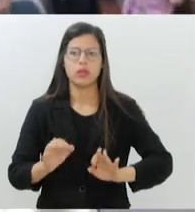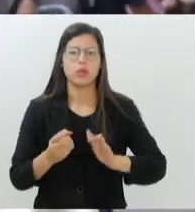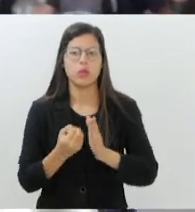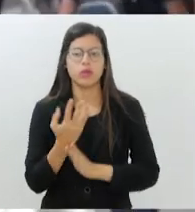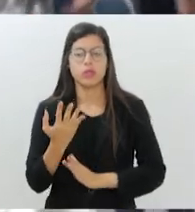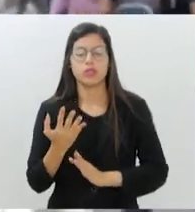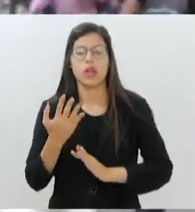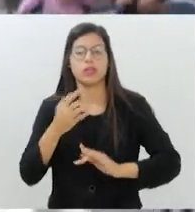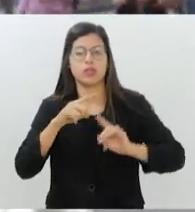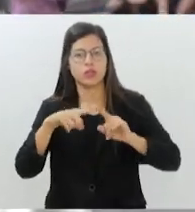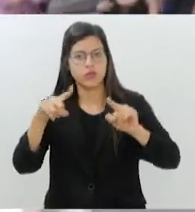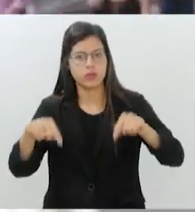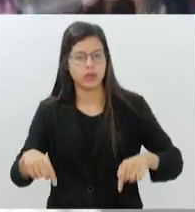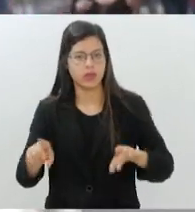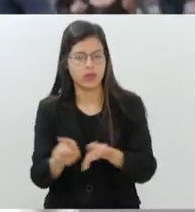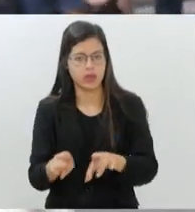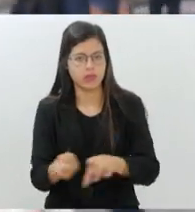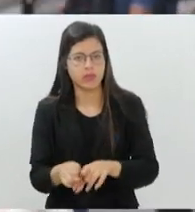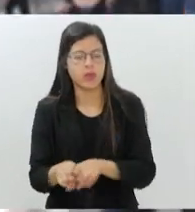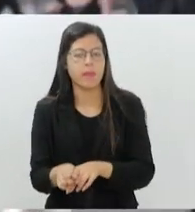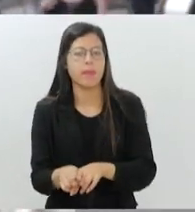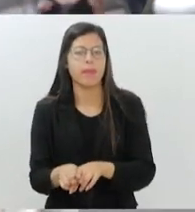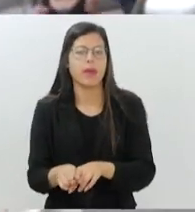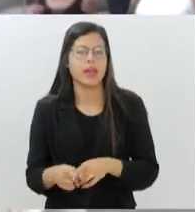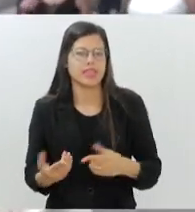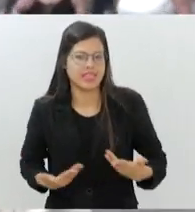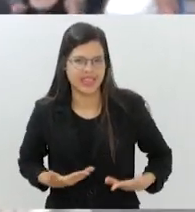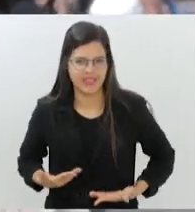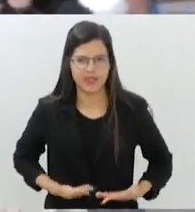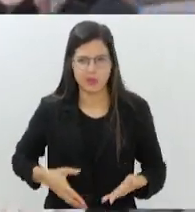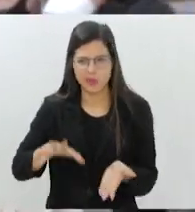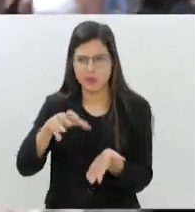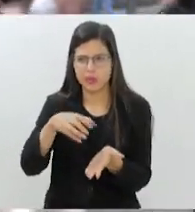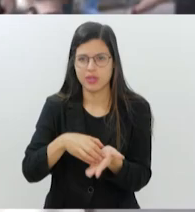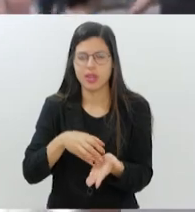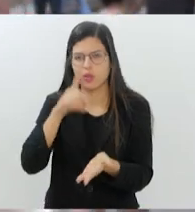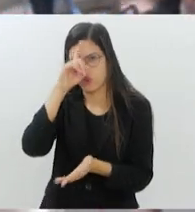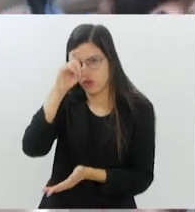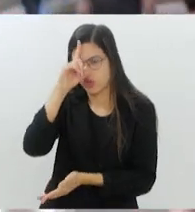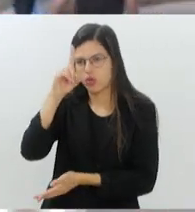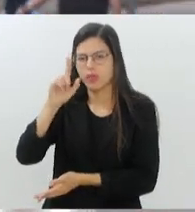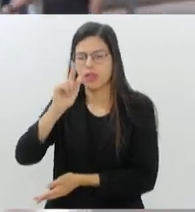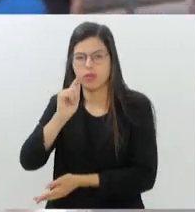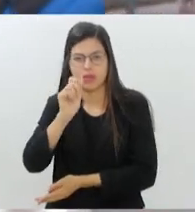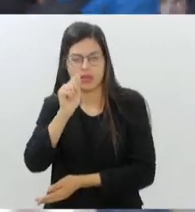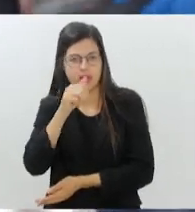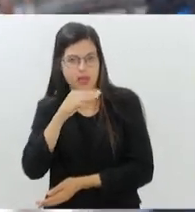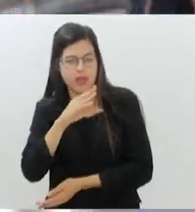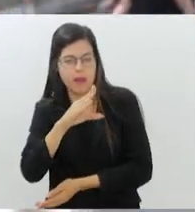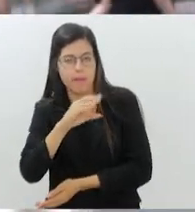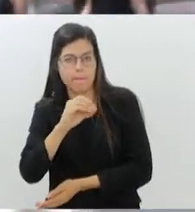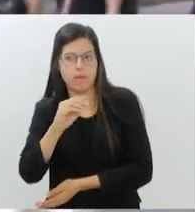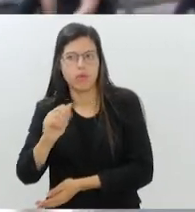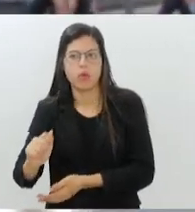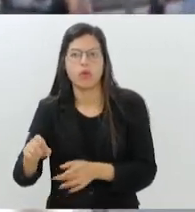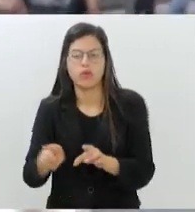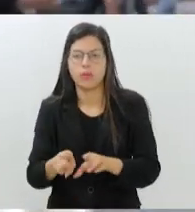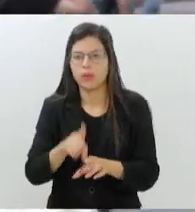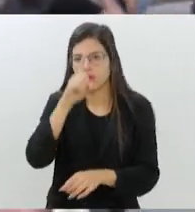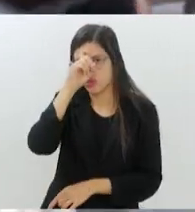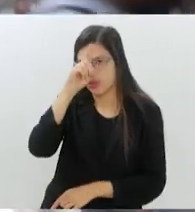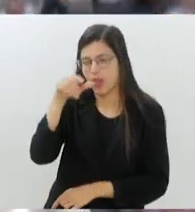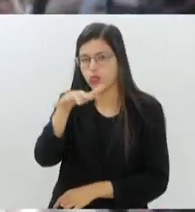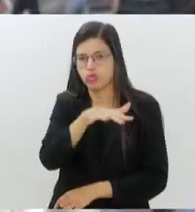reorganizando os serviços que ela presta, tanto no centro da cidade, no Hospital da Gamboa, como no centro da cidade, no Hospital Geral da Rua Santa